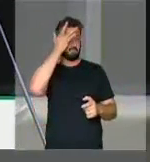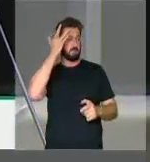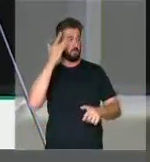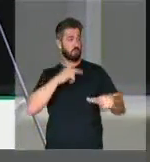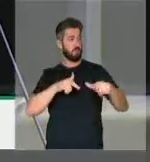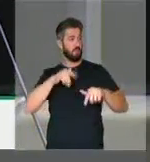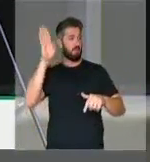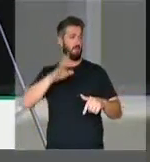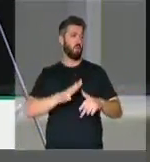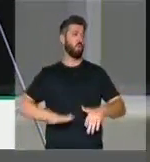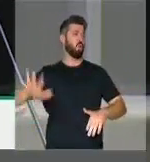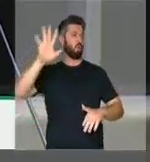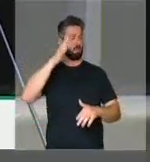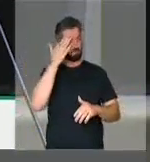trabalhadores brasileiros. Muito obrigada. Obrigada.